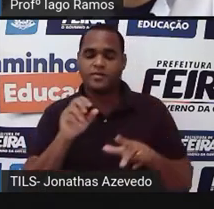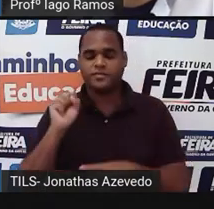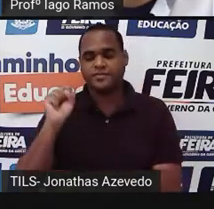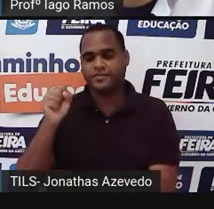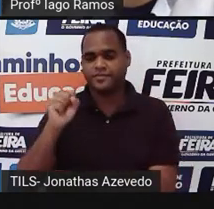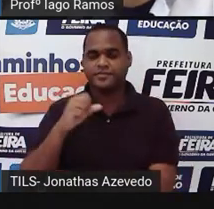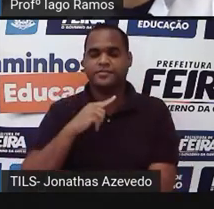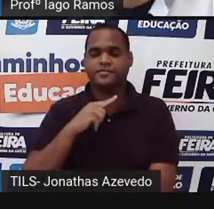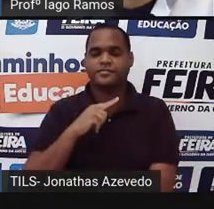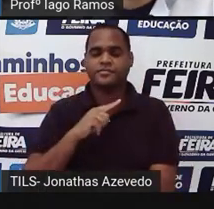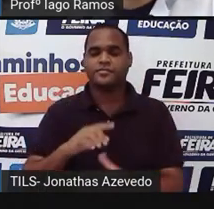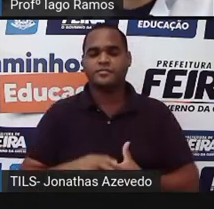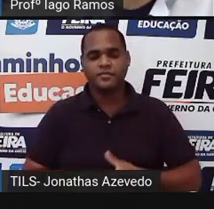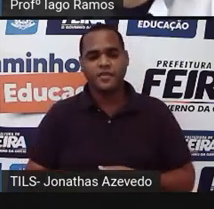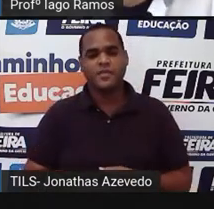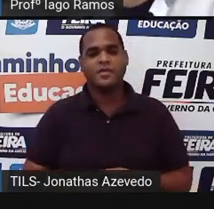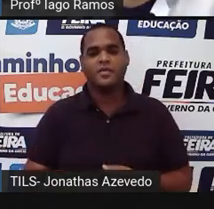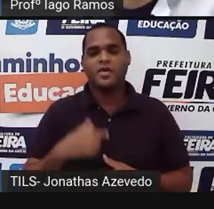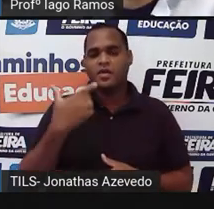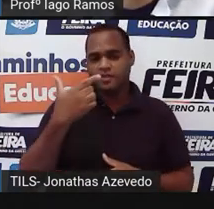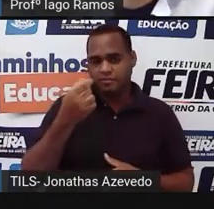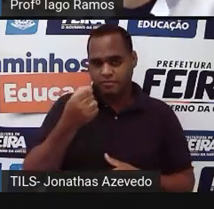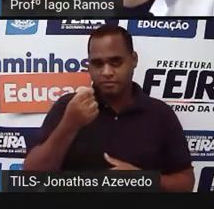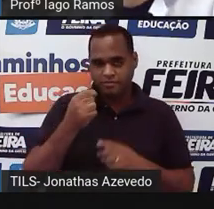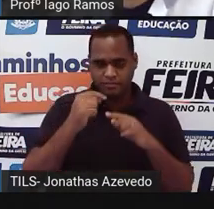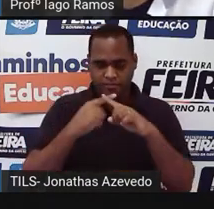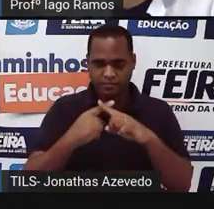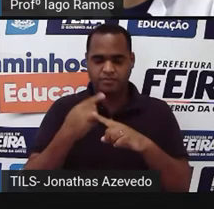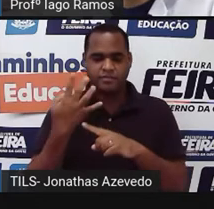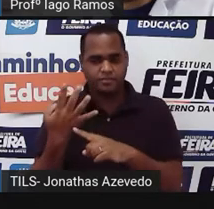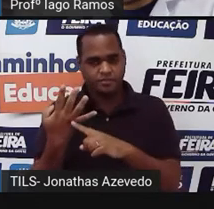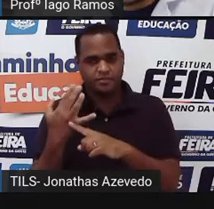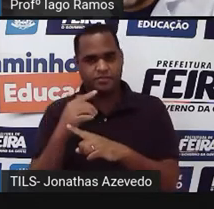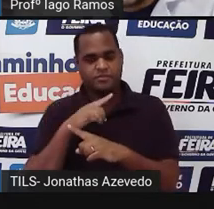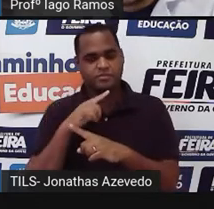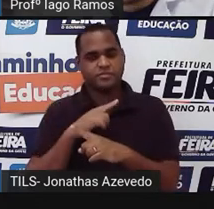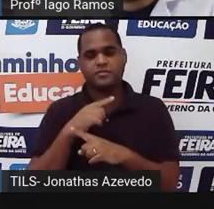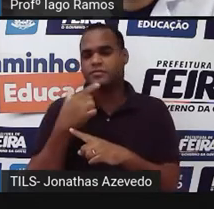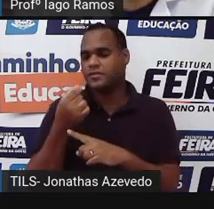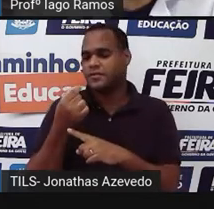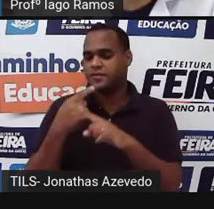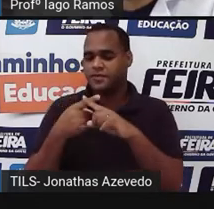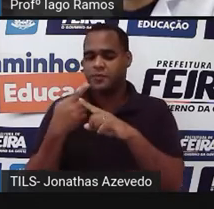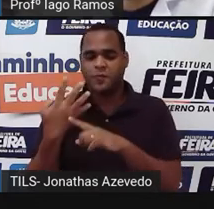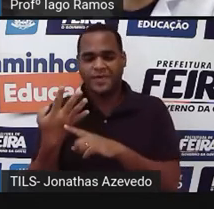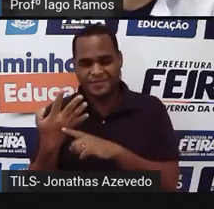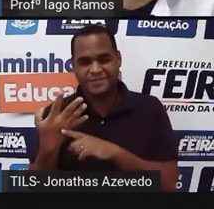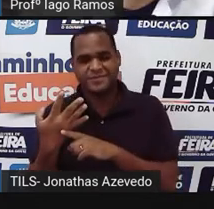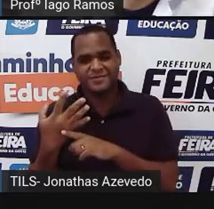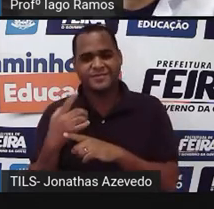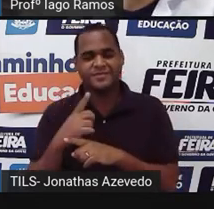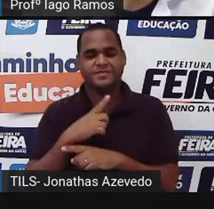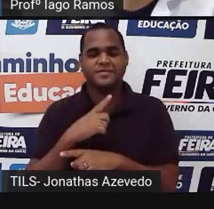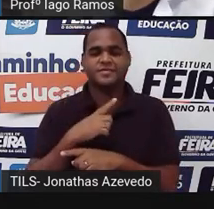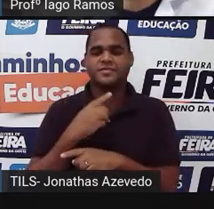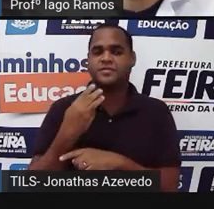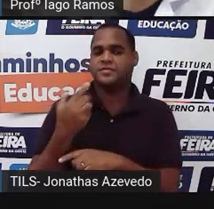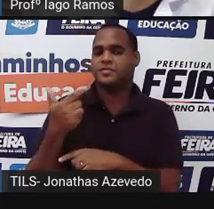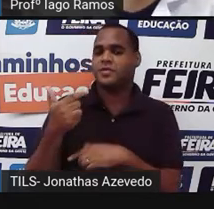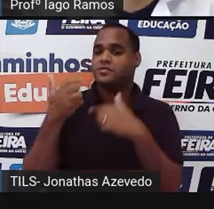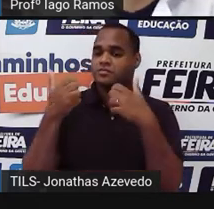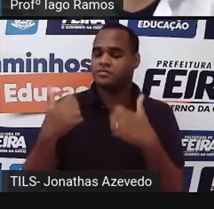faz vinte vezes quatro oitenta oito vezes trinta oito vezes quatro trinta e dois